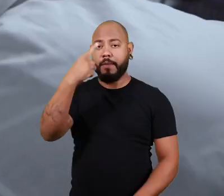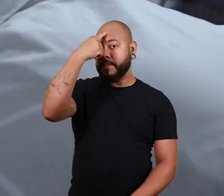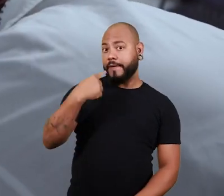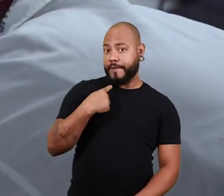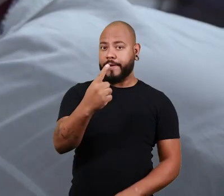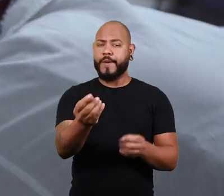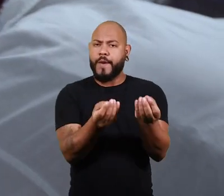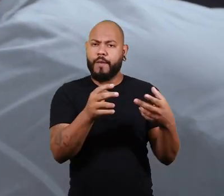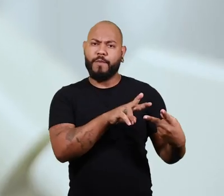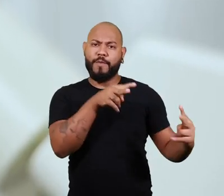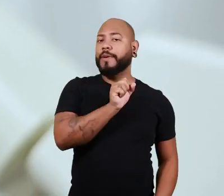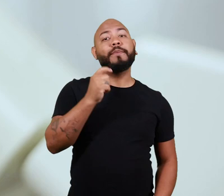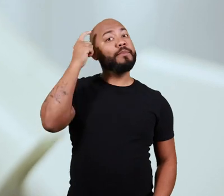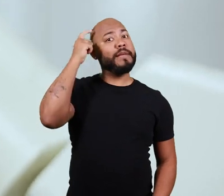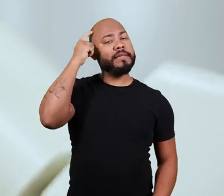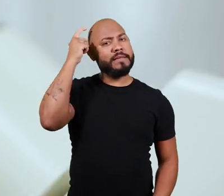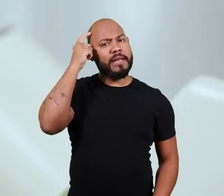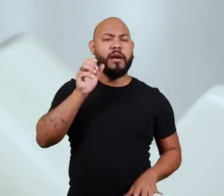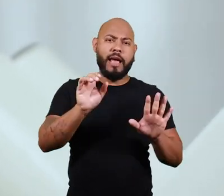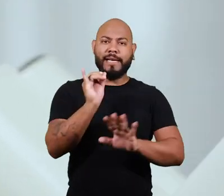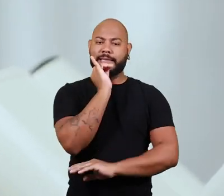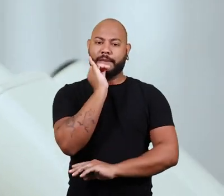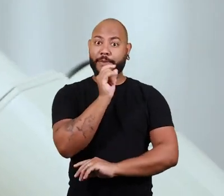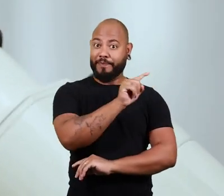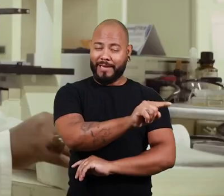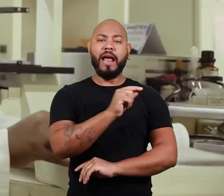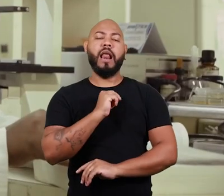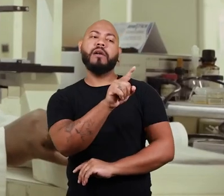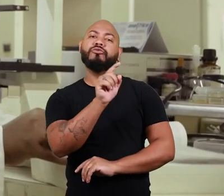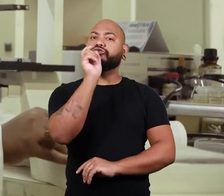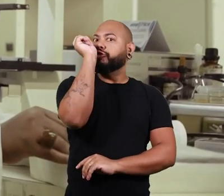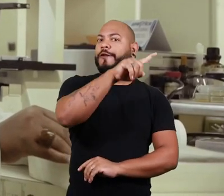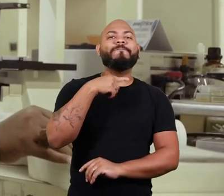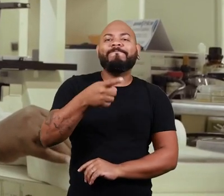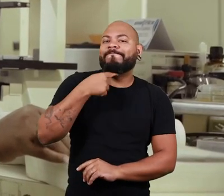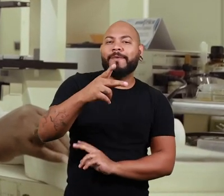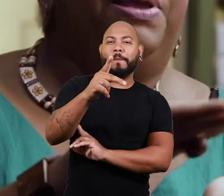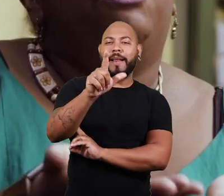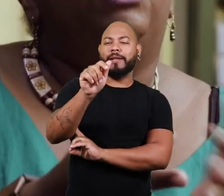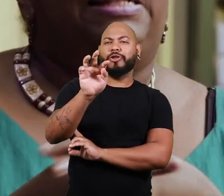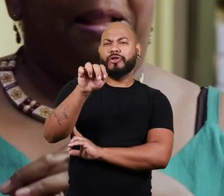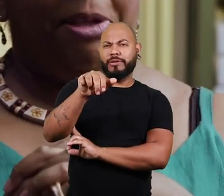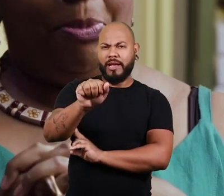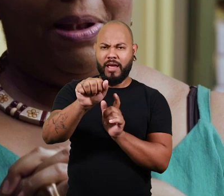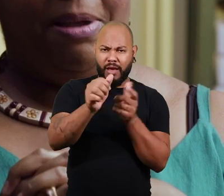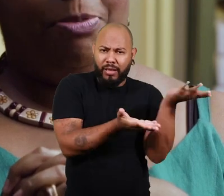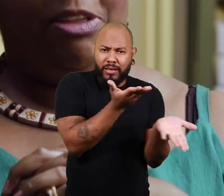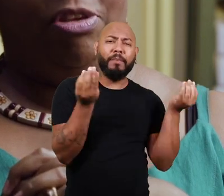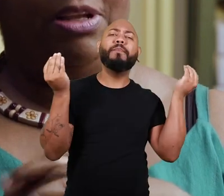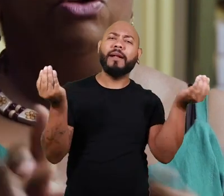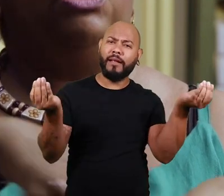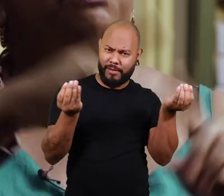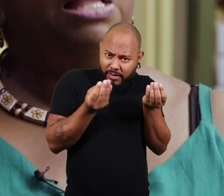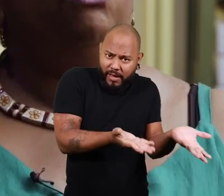perfil molecular da paciente. Por exemplo, se você pensar que se a gente está contando que a paciente tende a não responder a platina, por que eu vou dar tratamento com ela